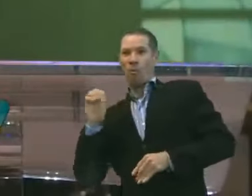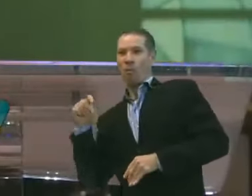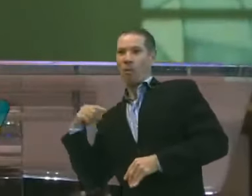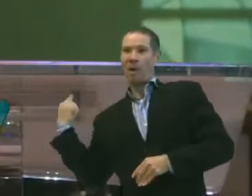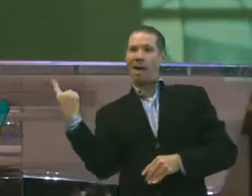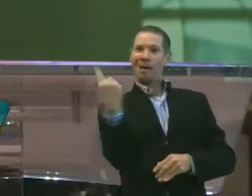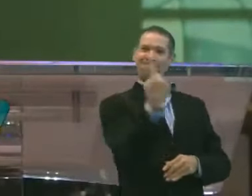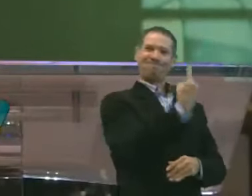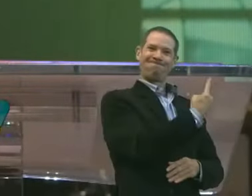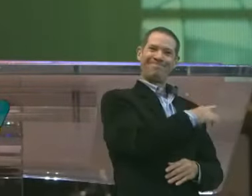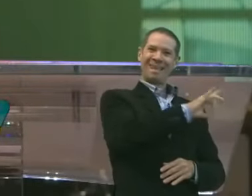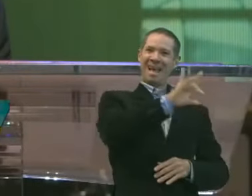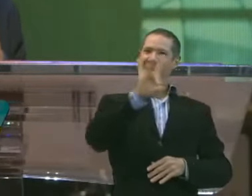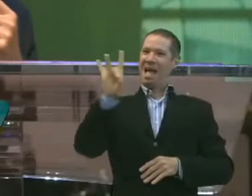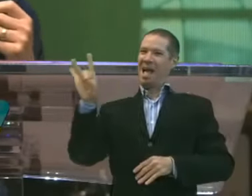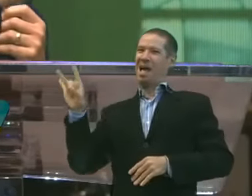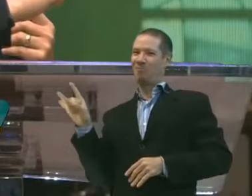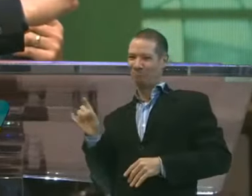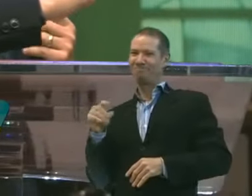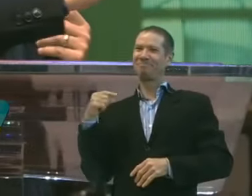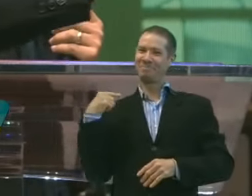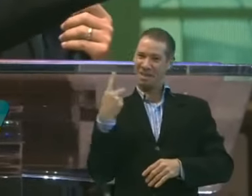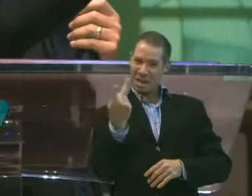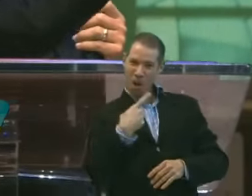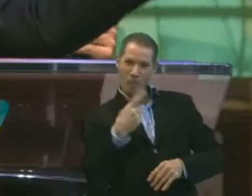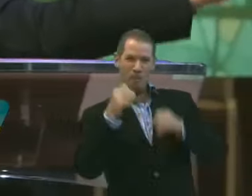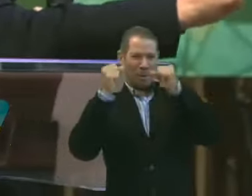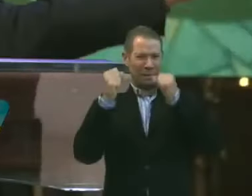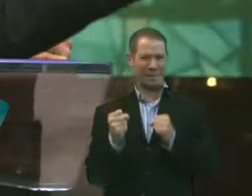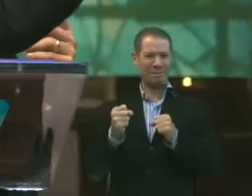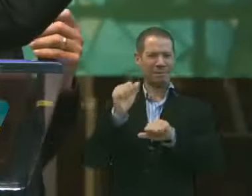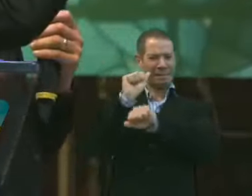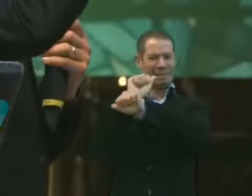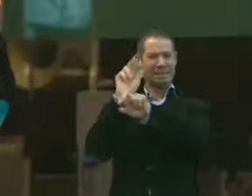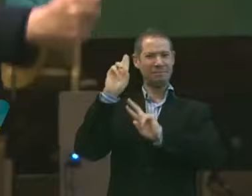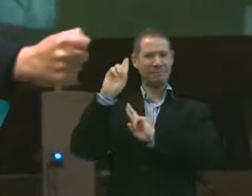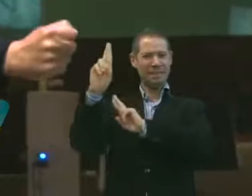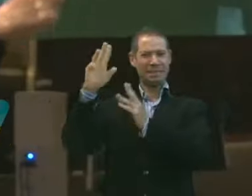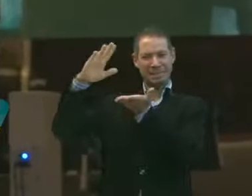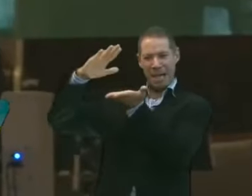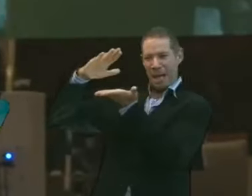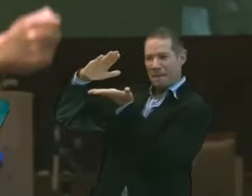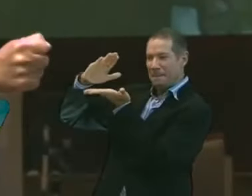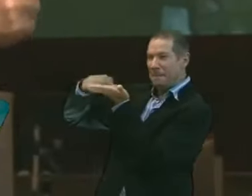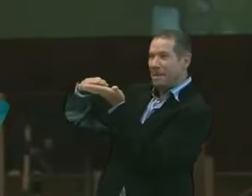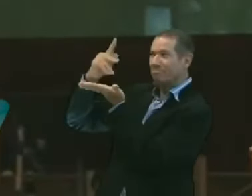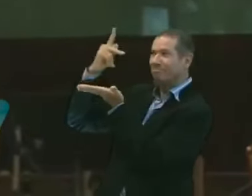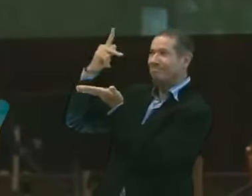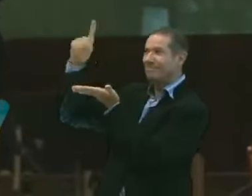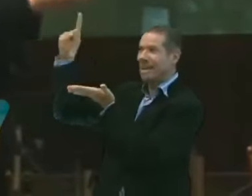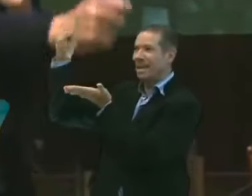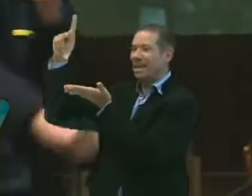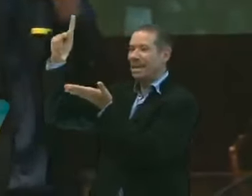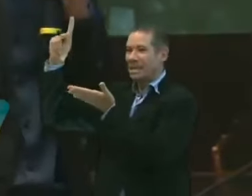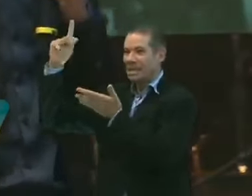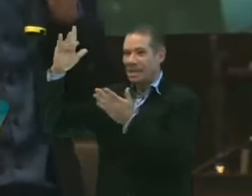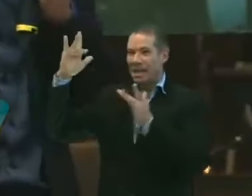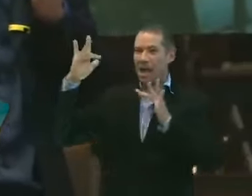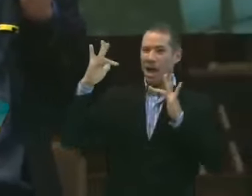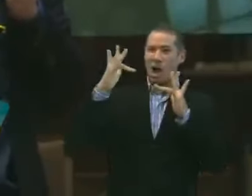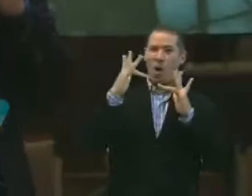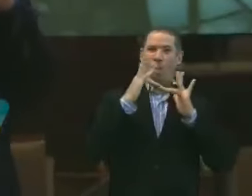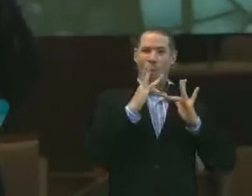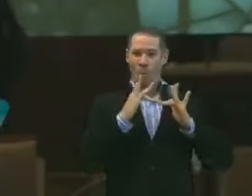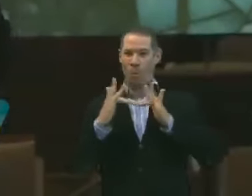Eu e você, podemos ter esperança, porque as mãos de Deus estão sobre nós.